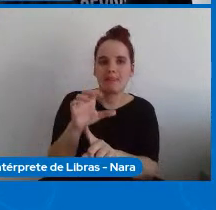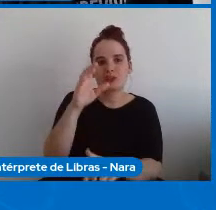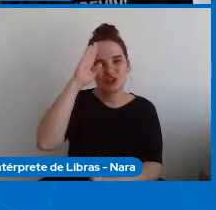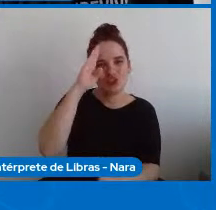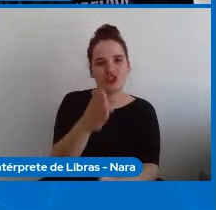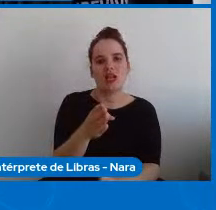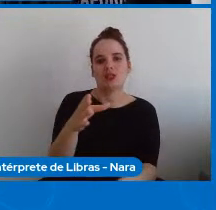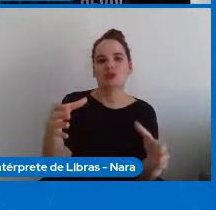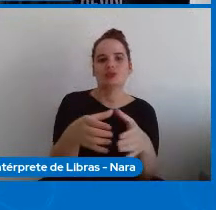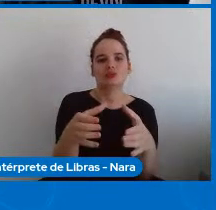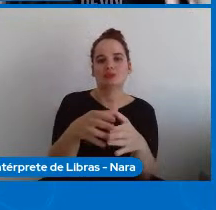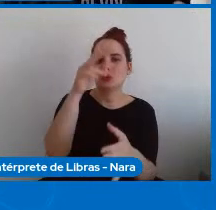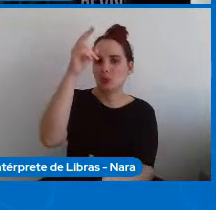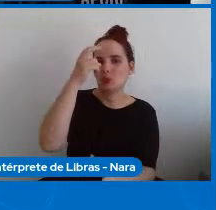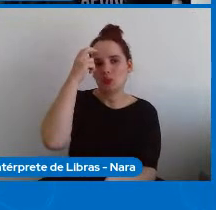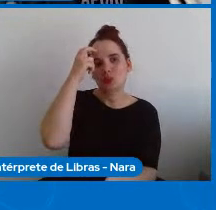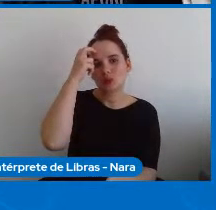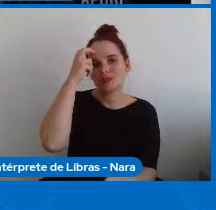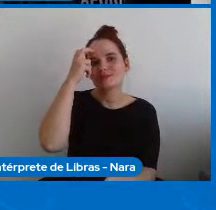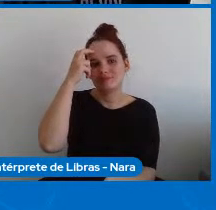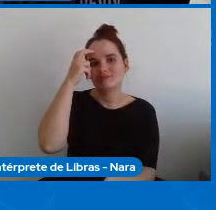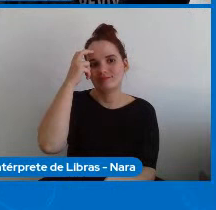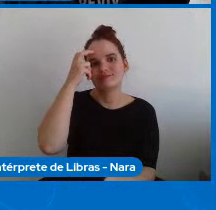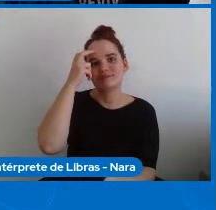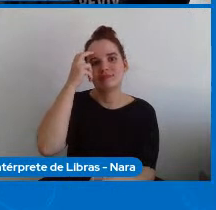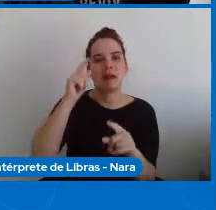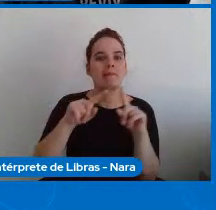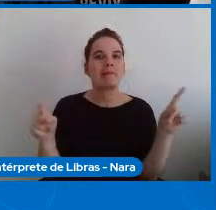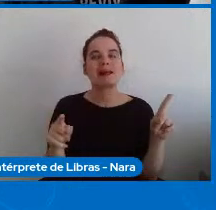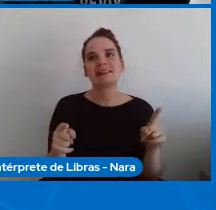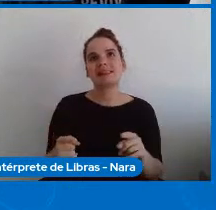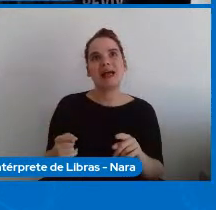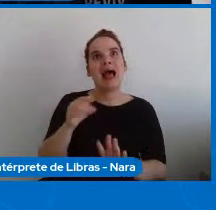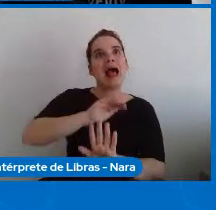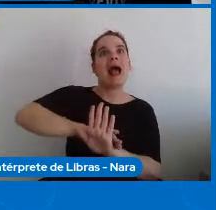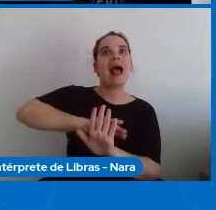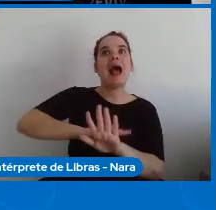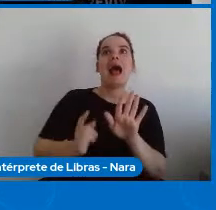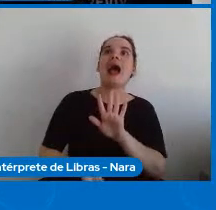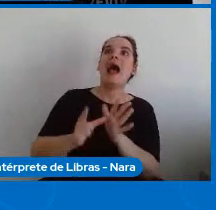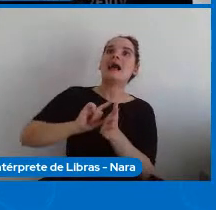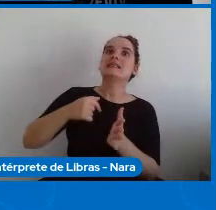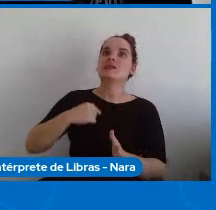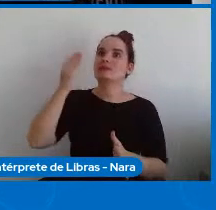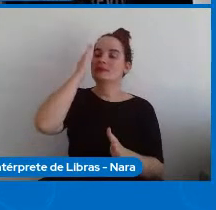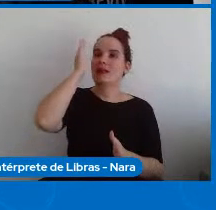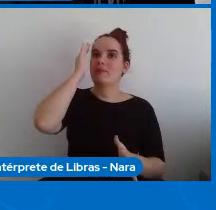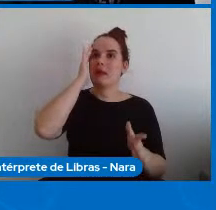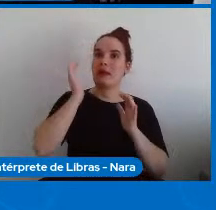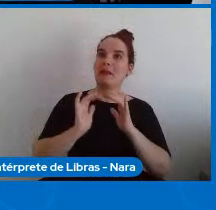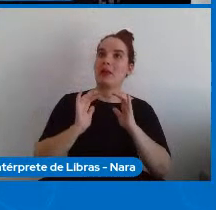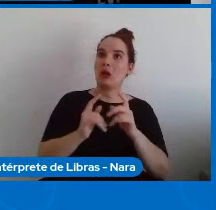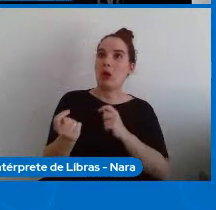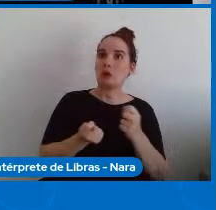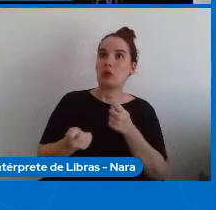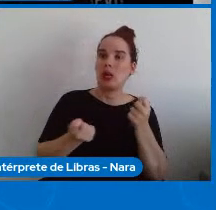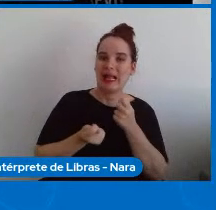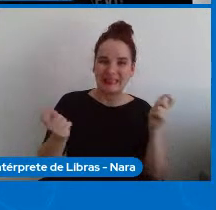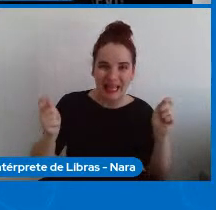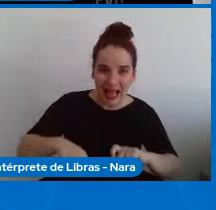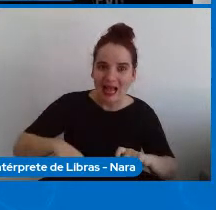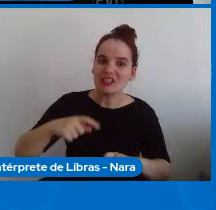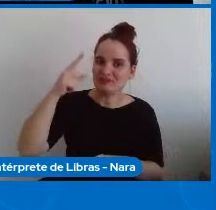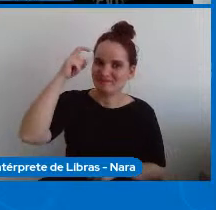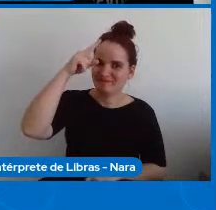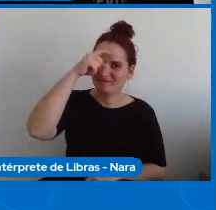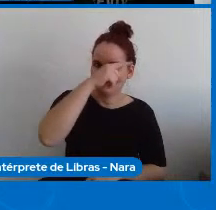muito difícil de ser identificado e de ser previsto e de ser controlado. Aí o Stamper